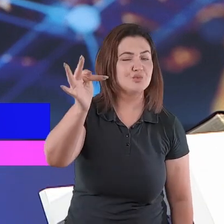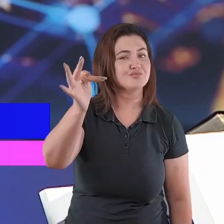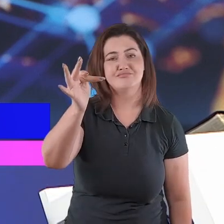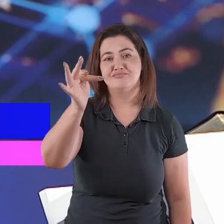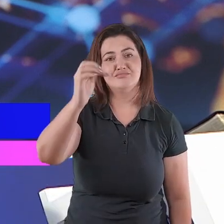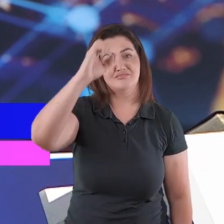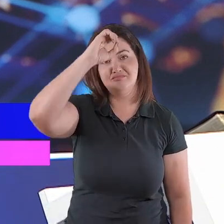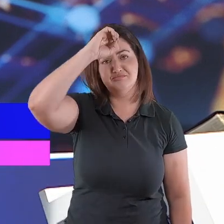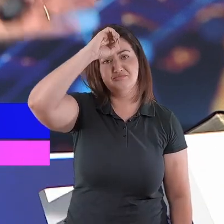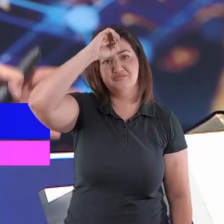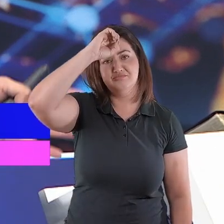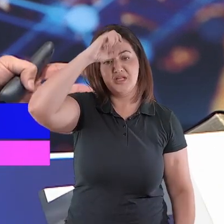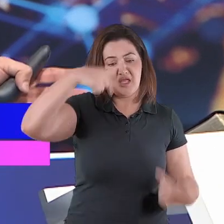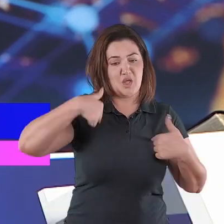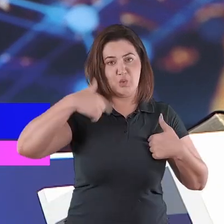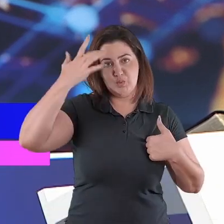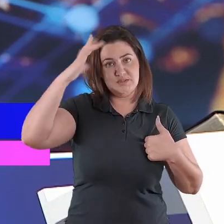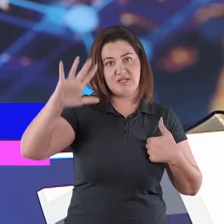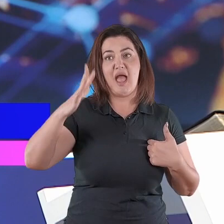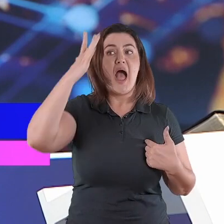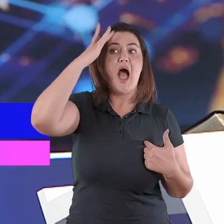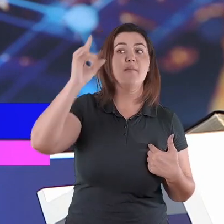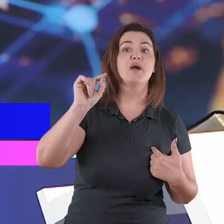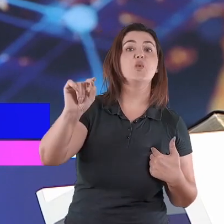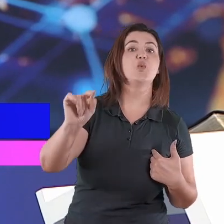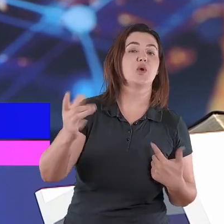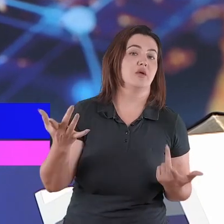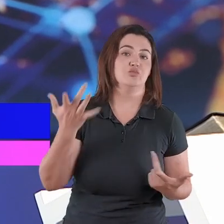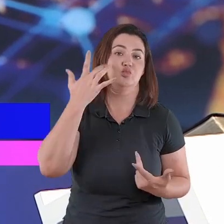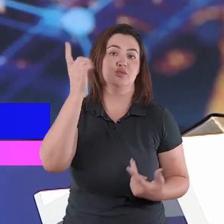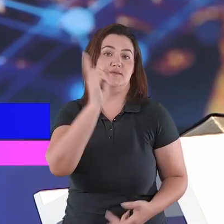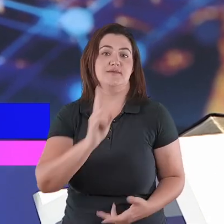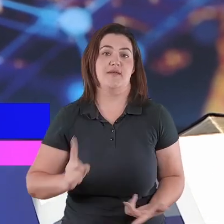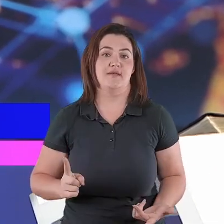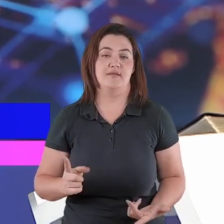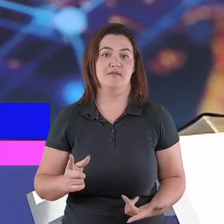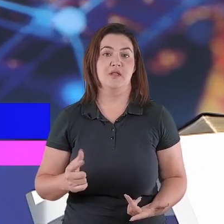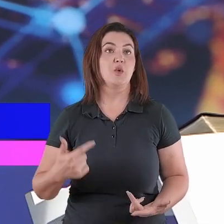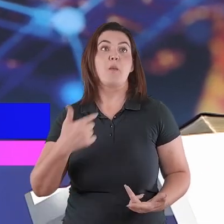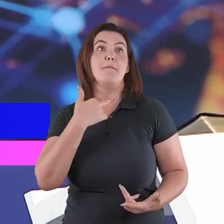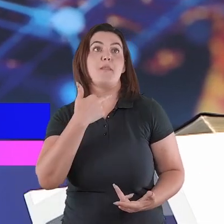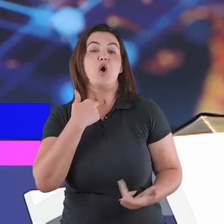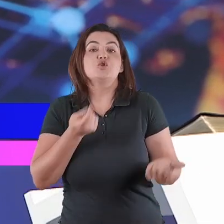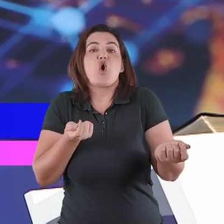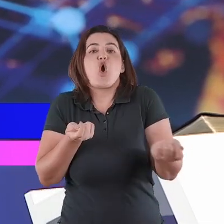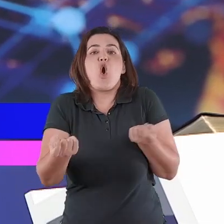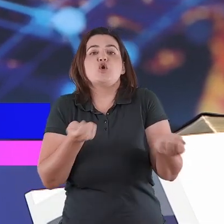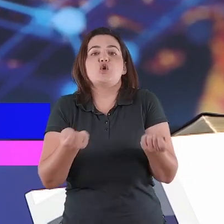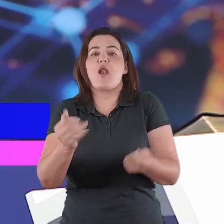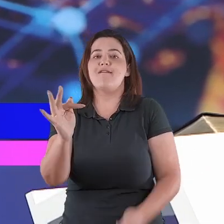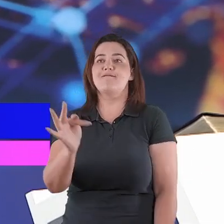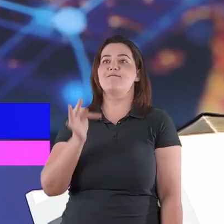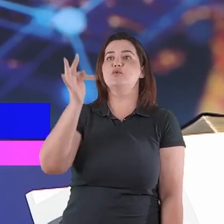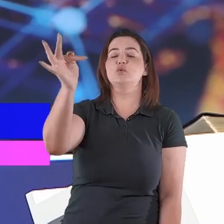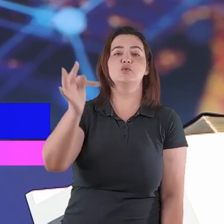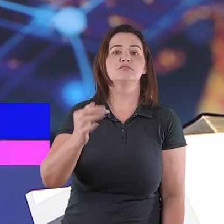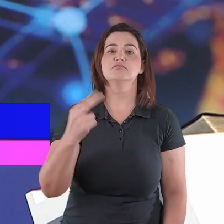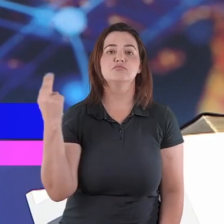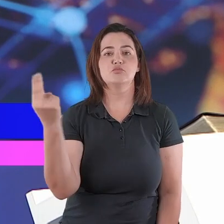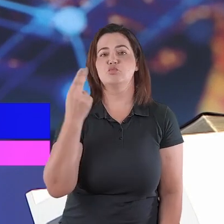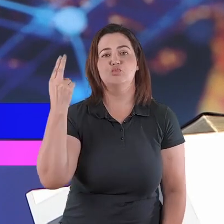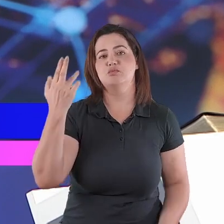eu não sei onde estaremos amanhã, então se eu não posso controlar o futuro, o que eu preciso